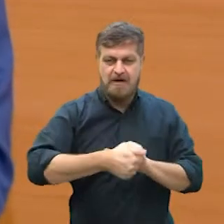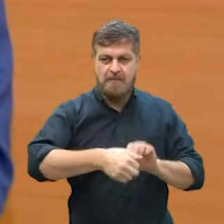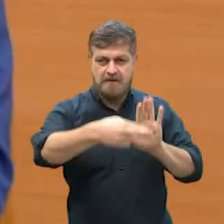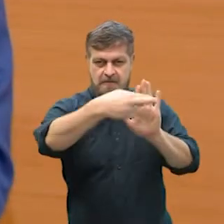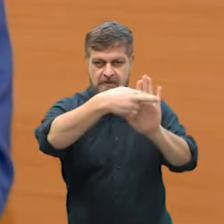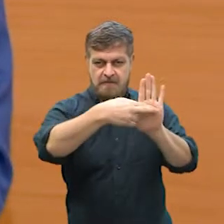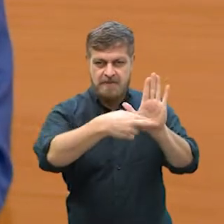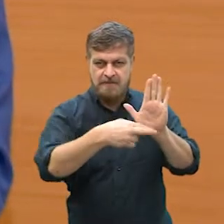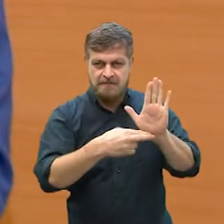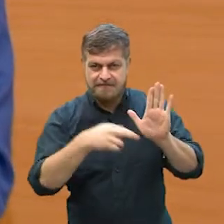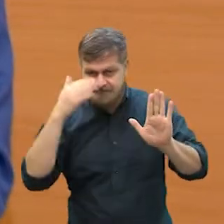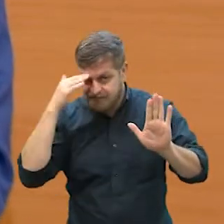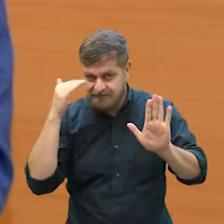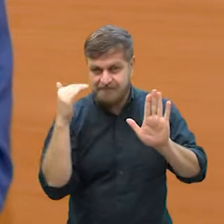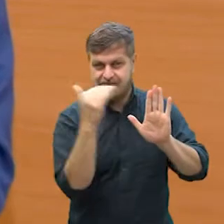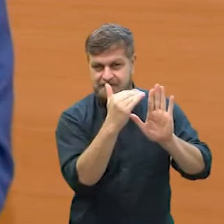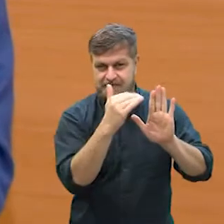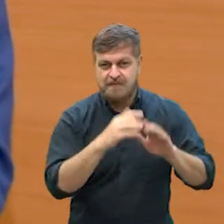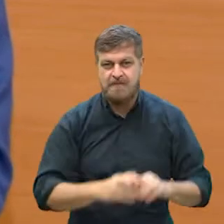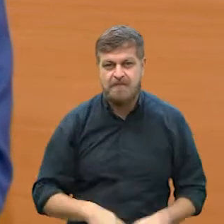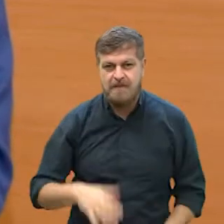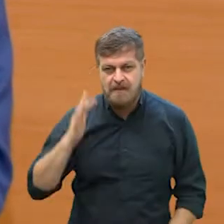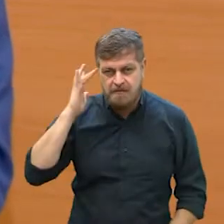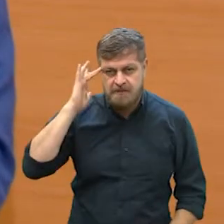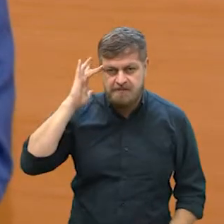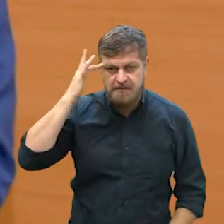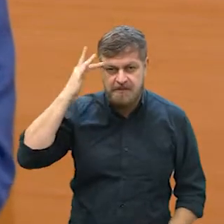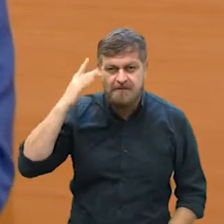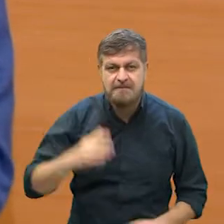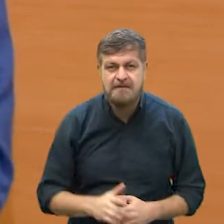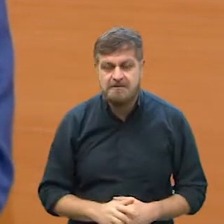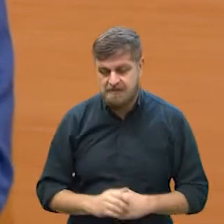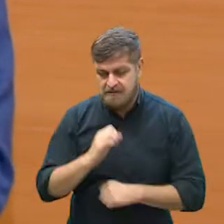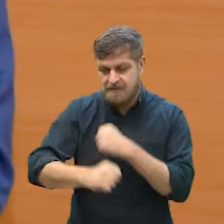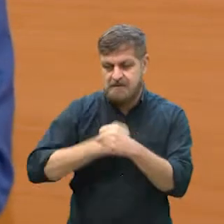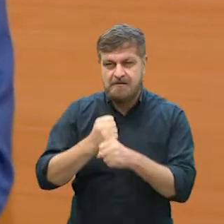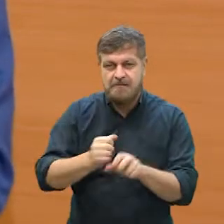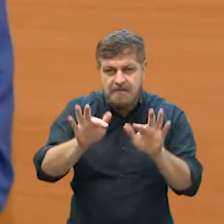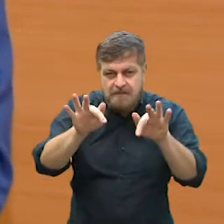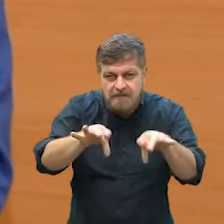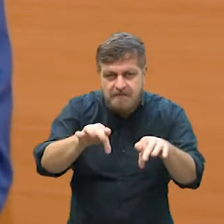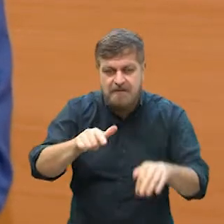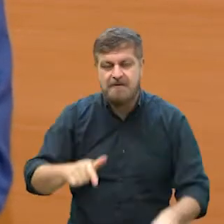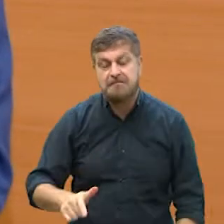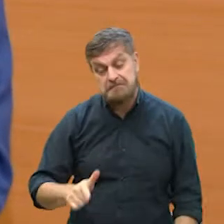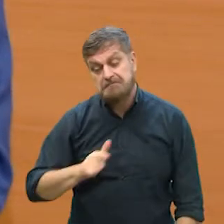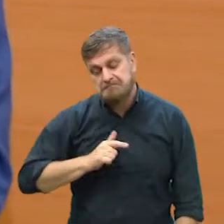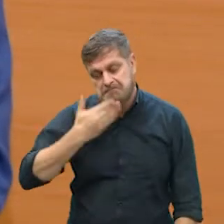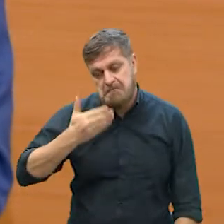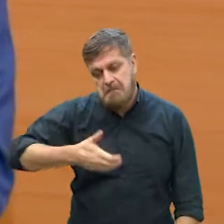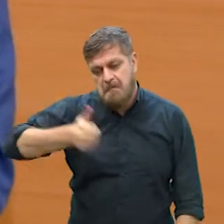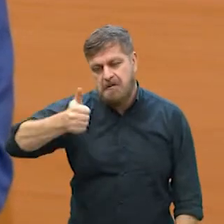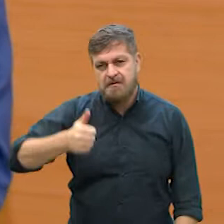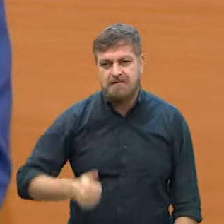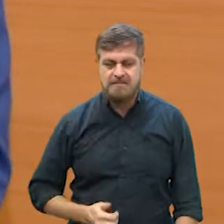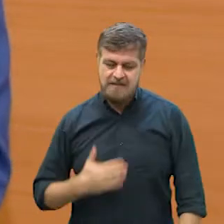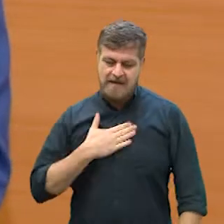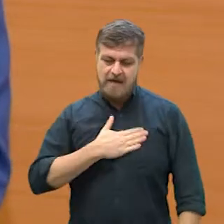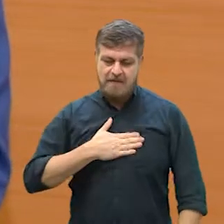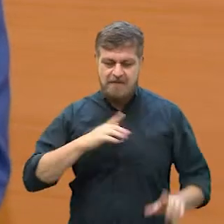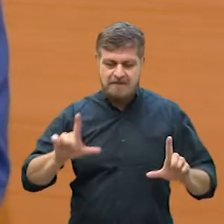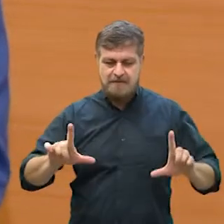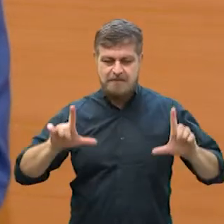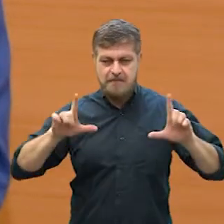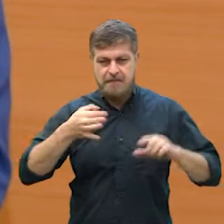de respeitar esse momento difícil e se Deus quiser, acho que até o final do ano tudo retorna ao normal. Sempre um prazer enorme participar